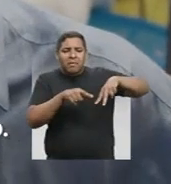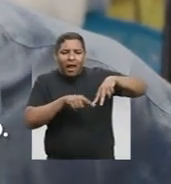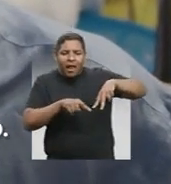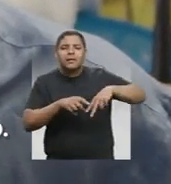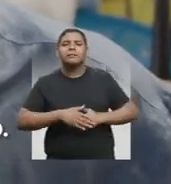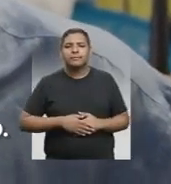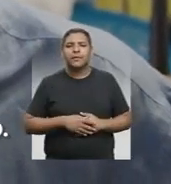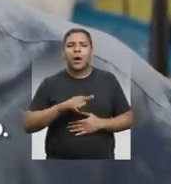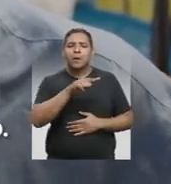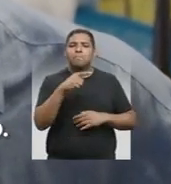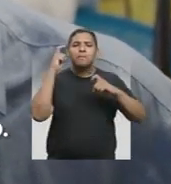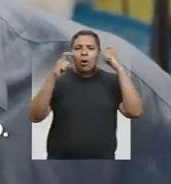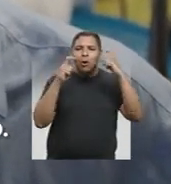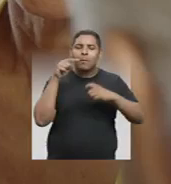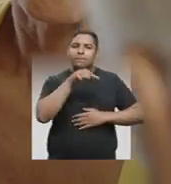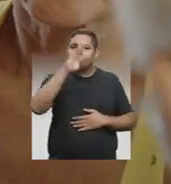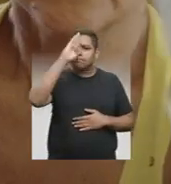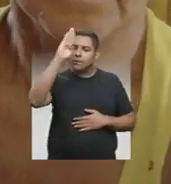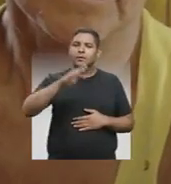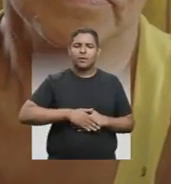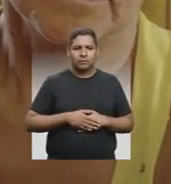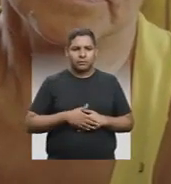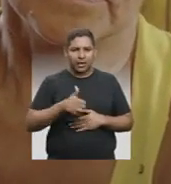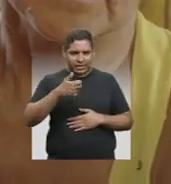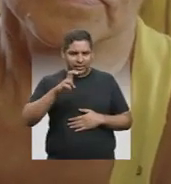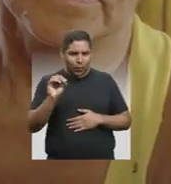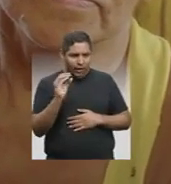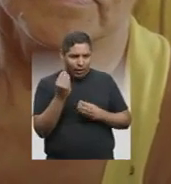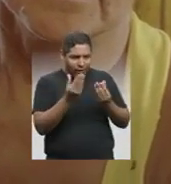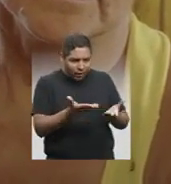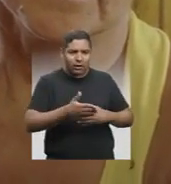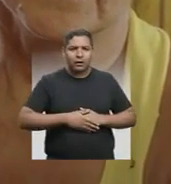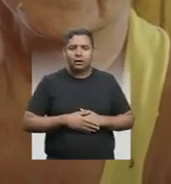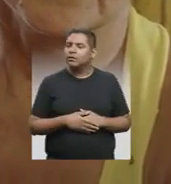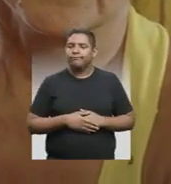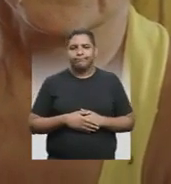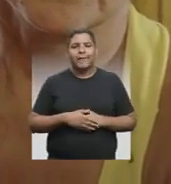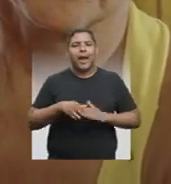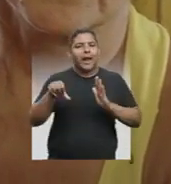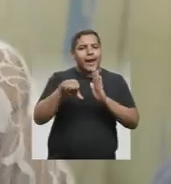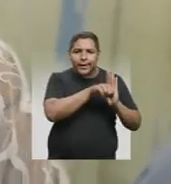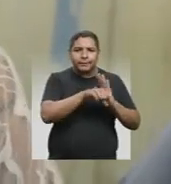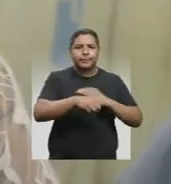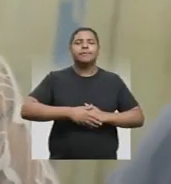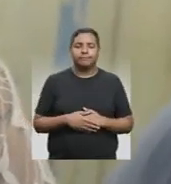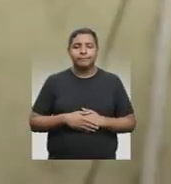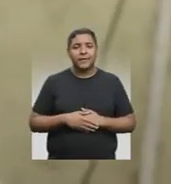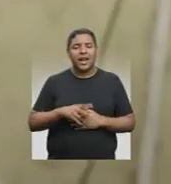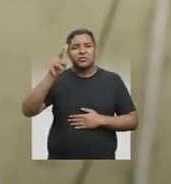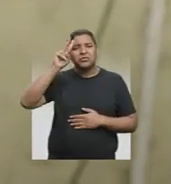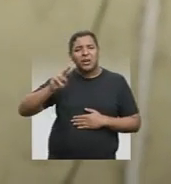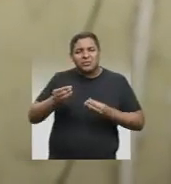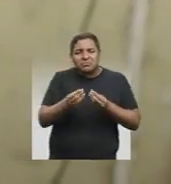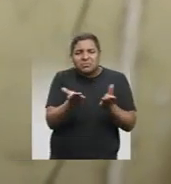Eles deviam estar preocupadas com isso. Vocês recebem os 150 reais? Não. É um crime. Essa historinha